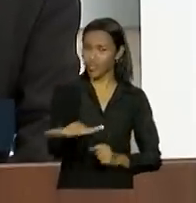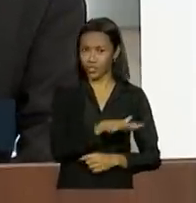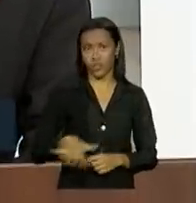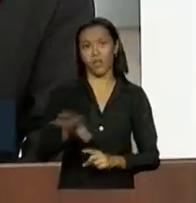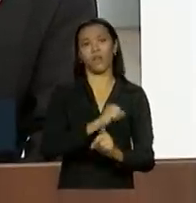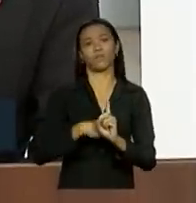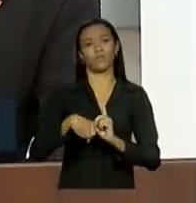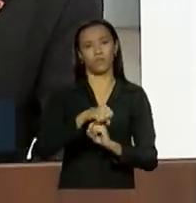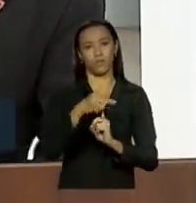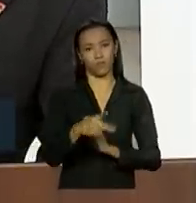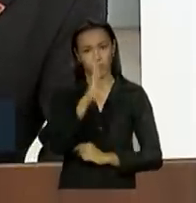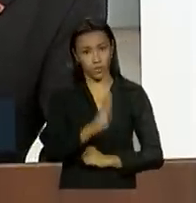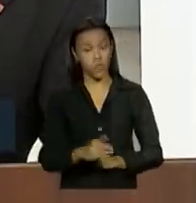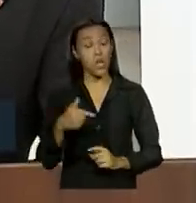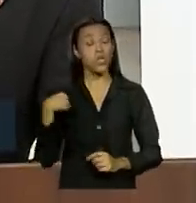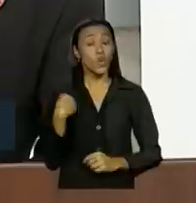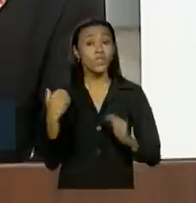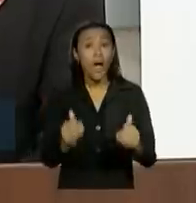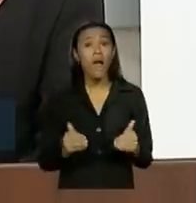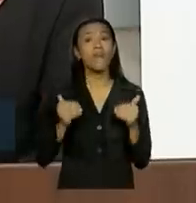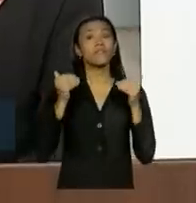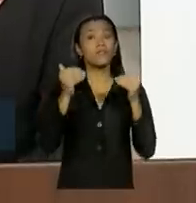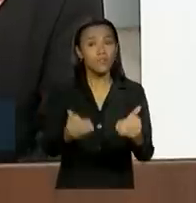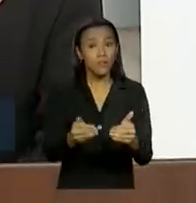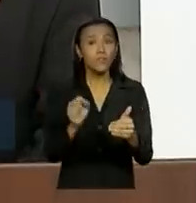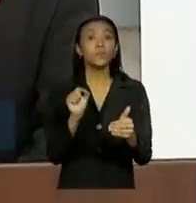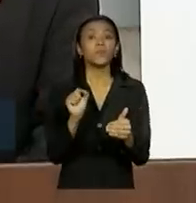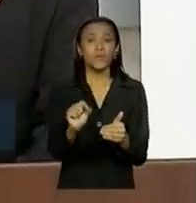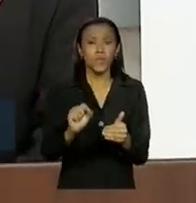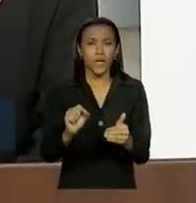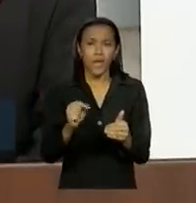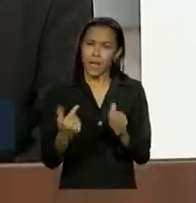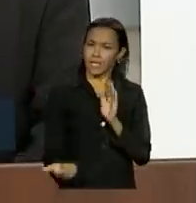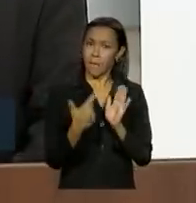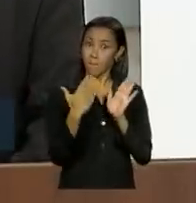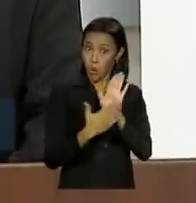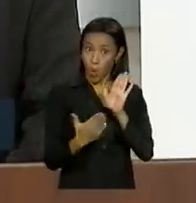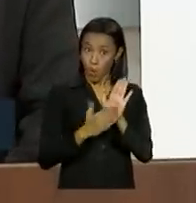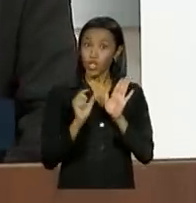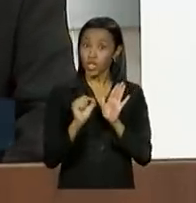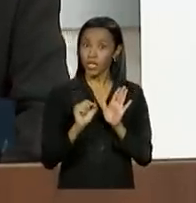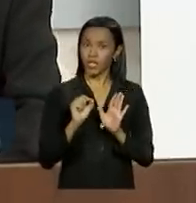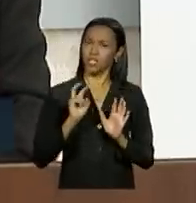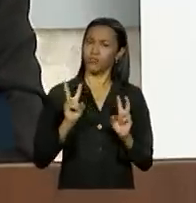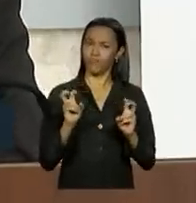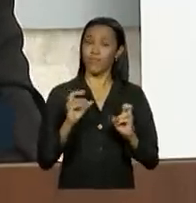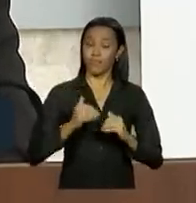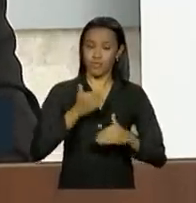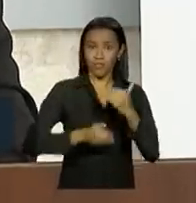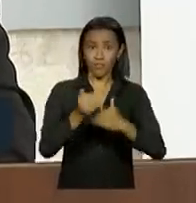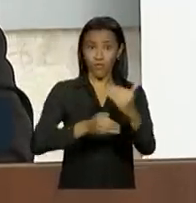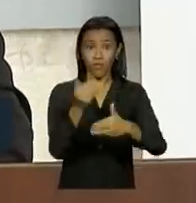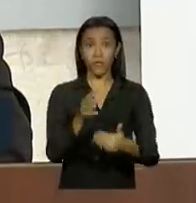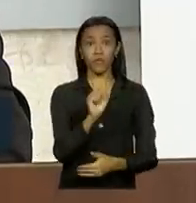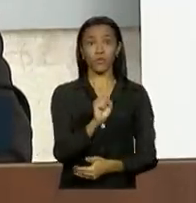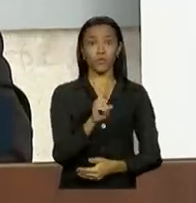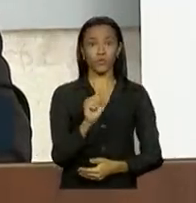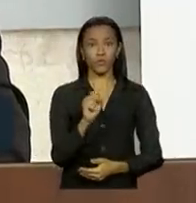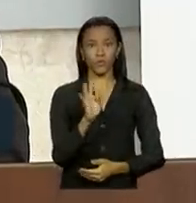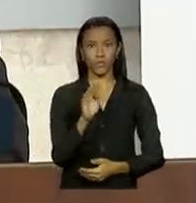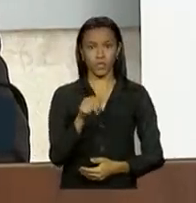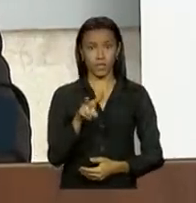Avançamos nessa concepção, inclusive colocando esta proposta de desenvolvimento sustentável, fruto do debate